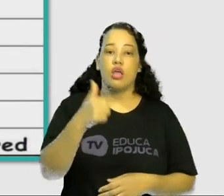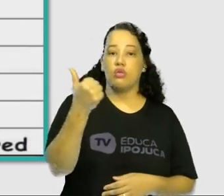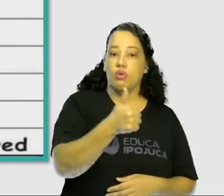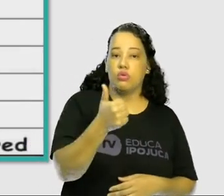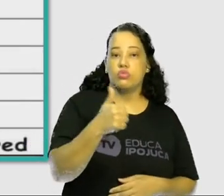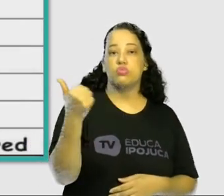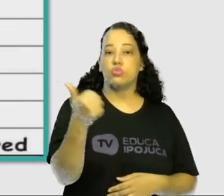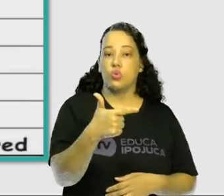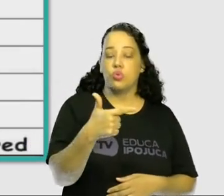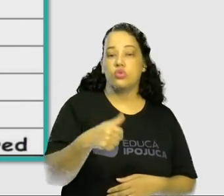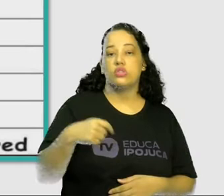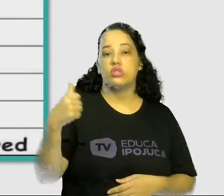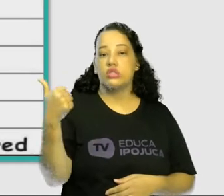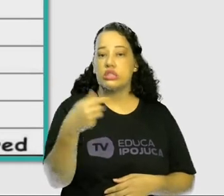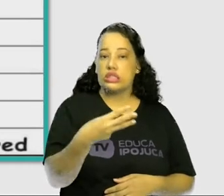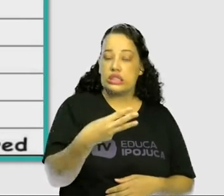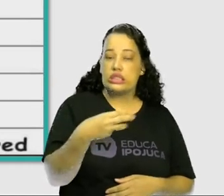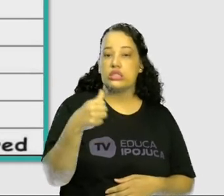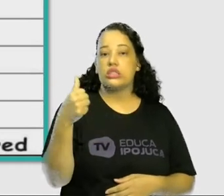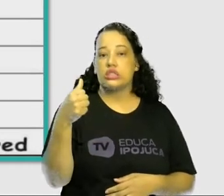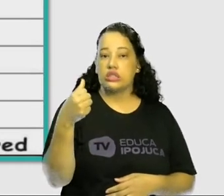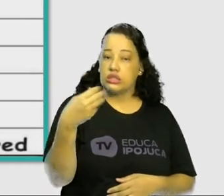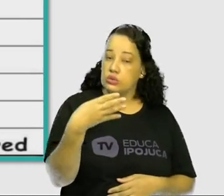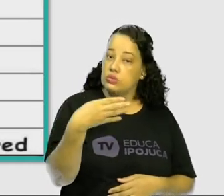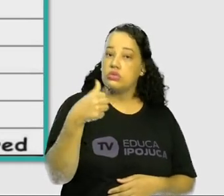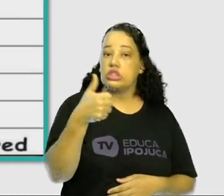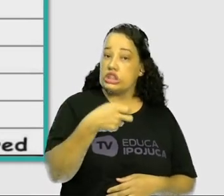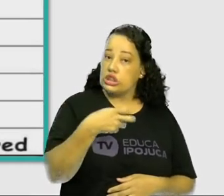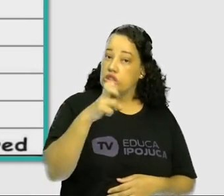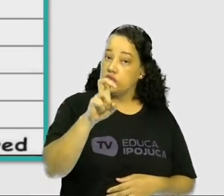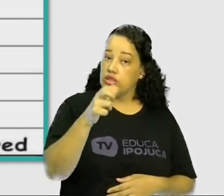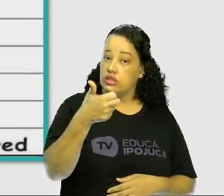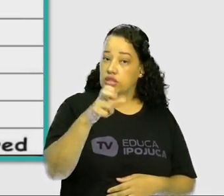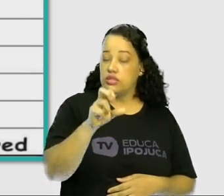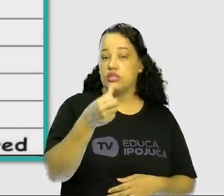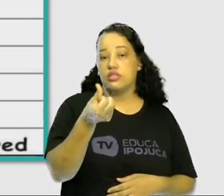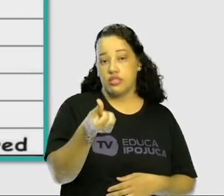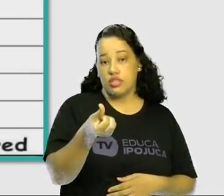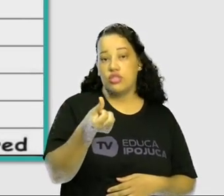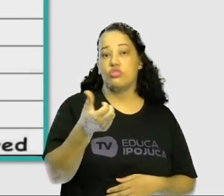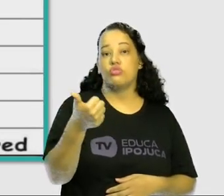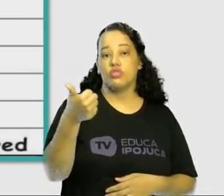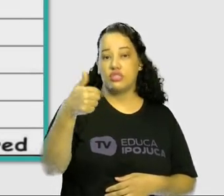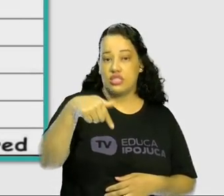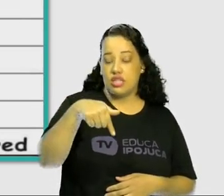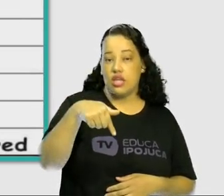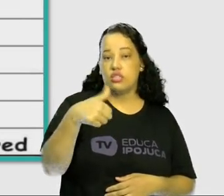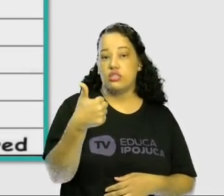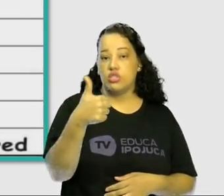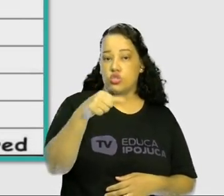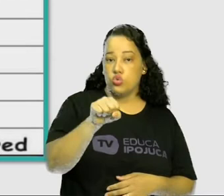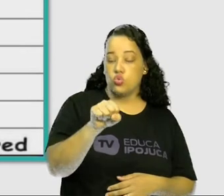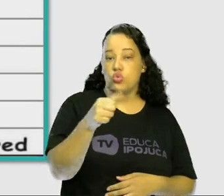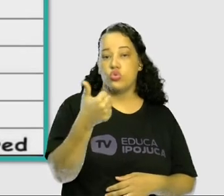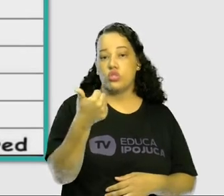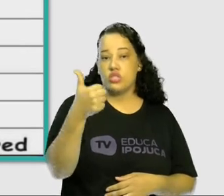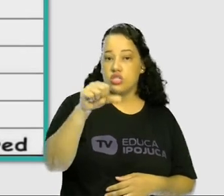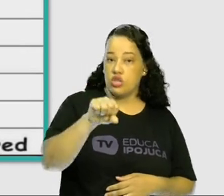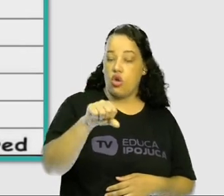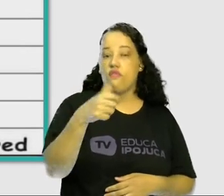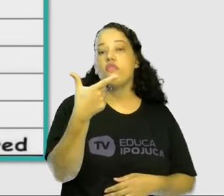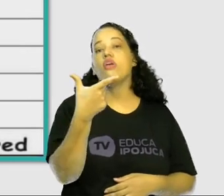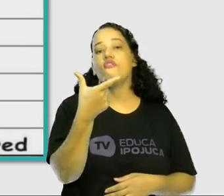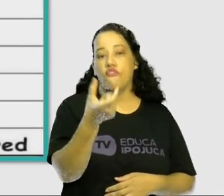12, 13, 14, 15, 16, 17, 18, 19,